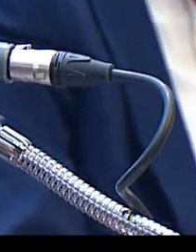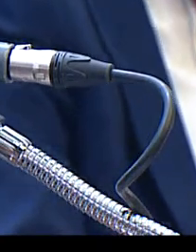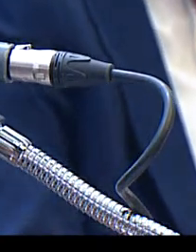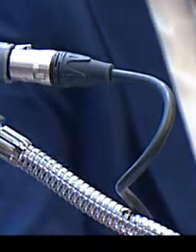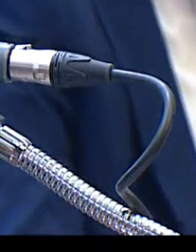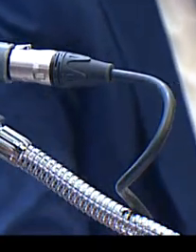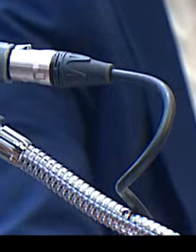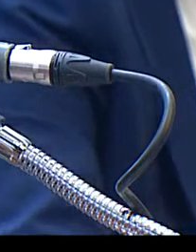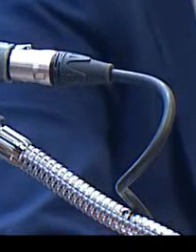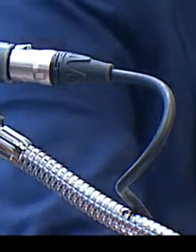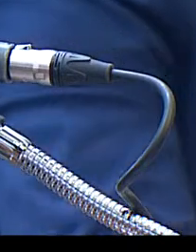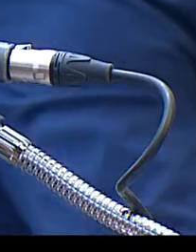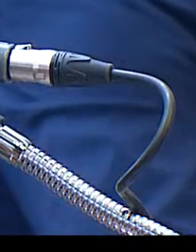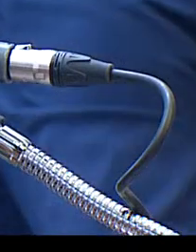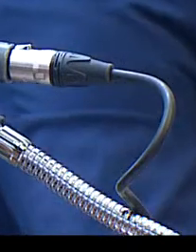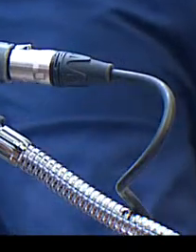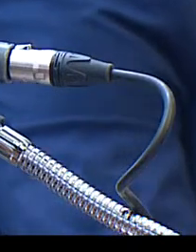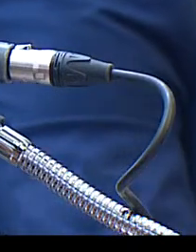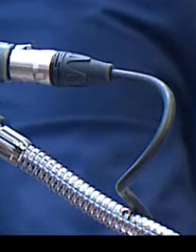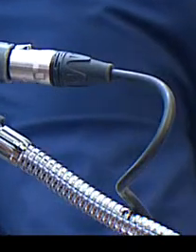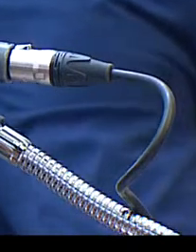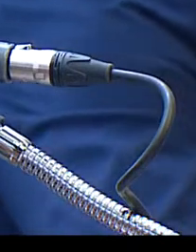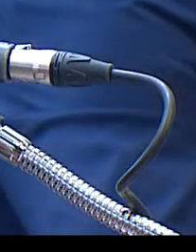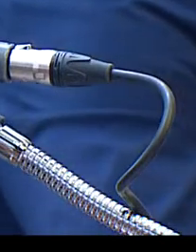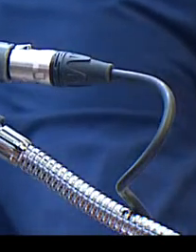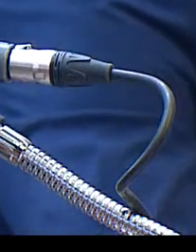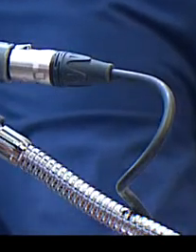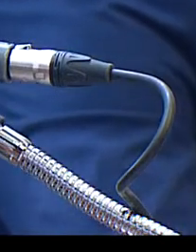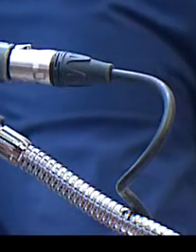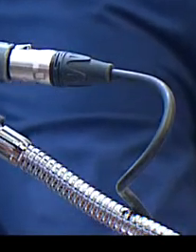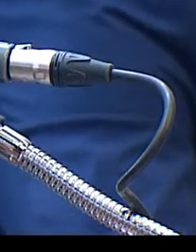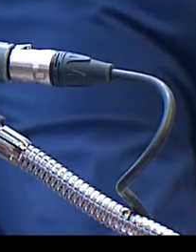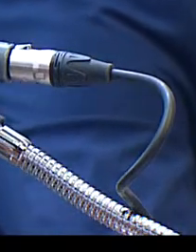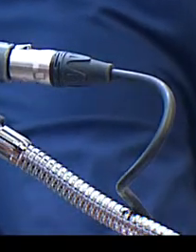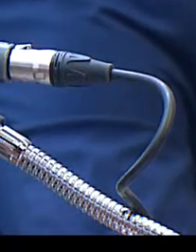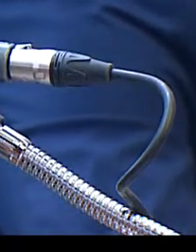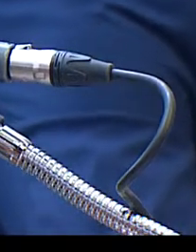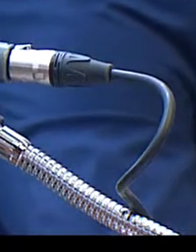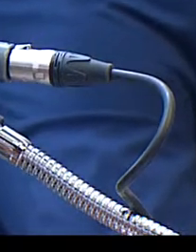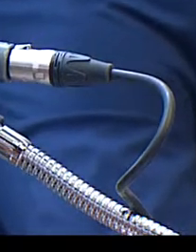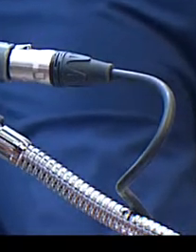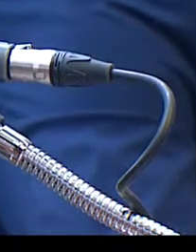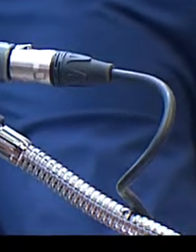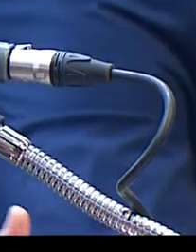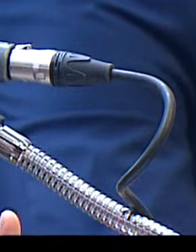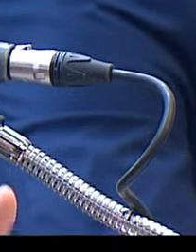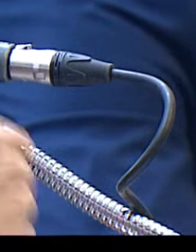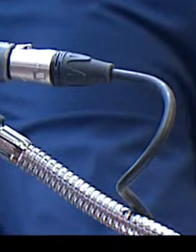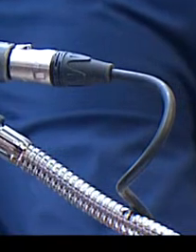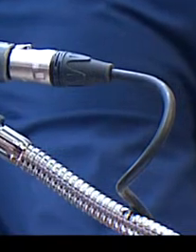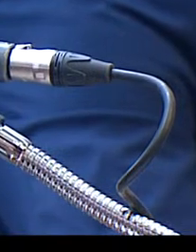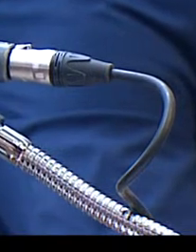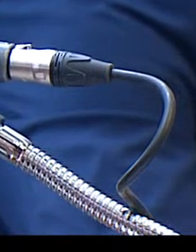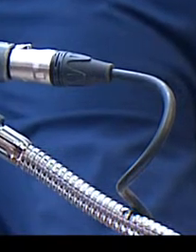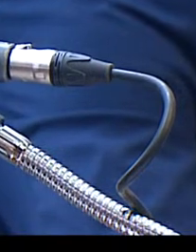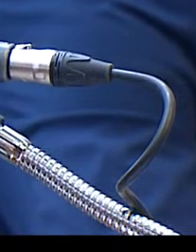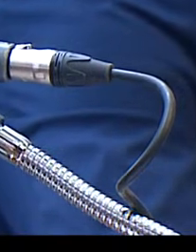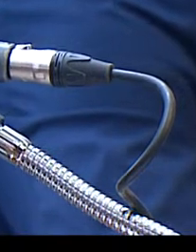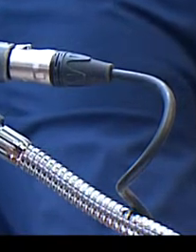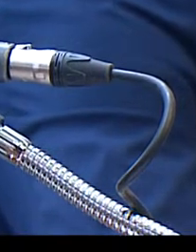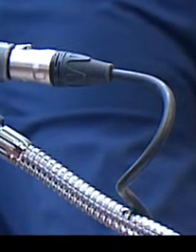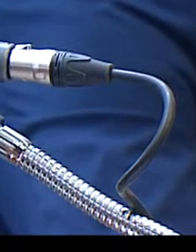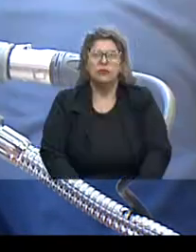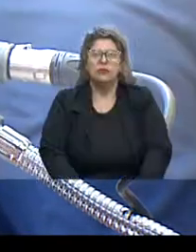aqui na terceira oportunidade, terceira edição, de uma sequência de ações que a Assembleia